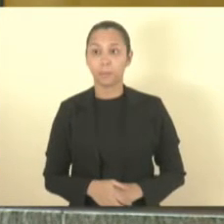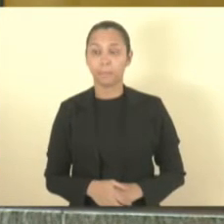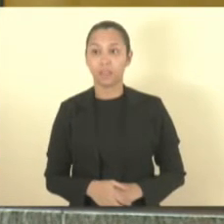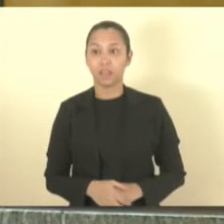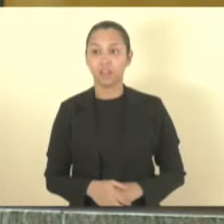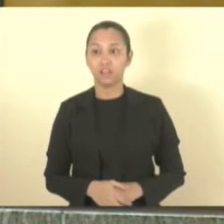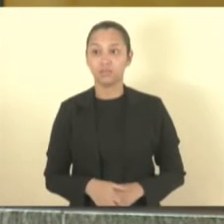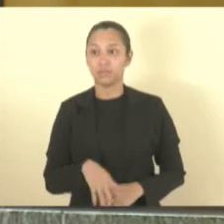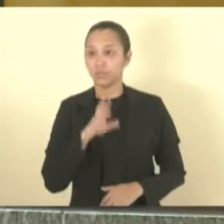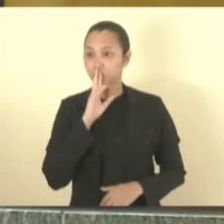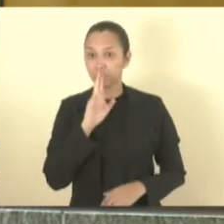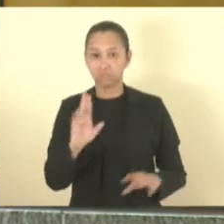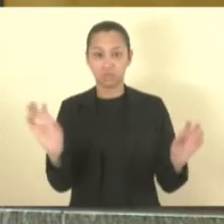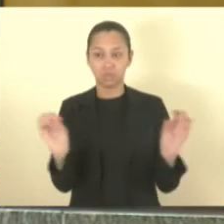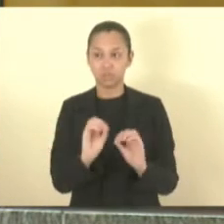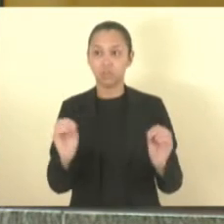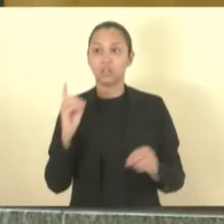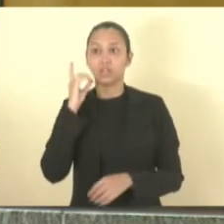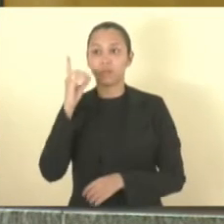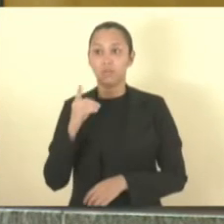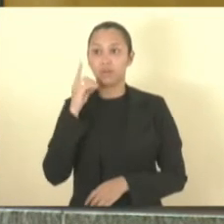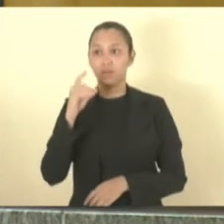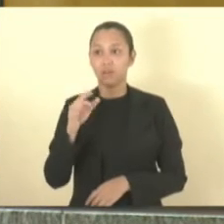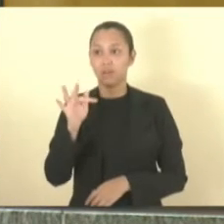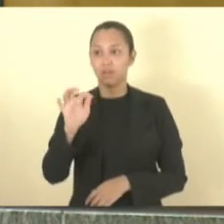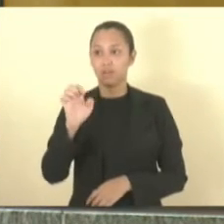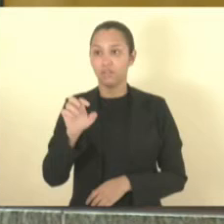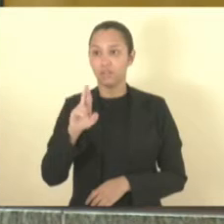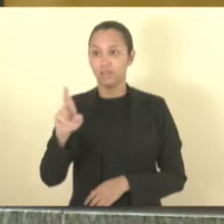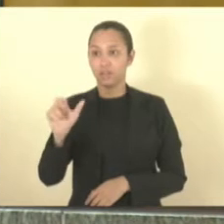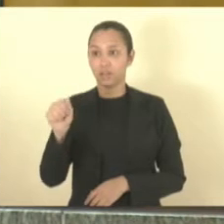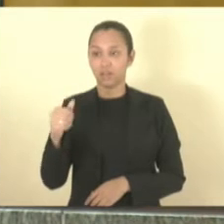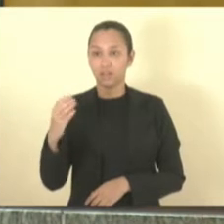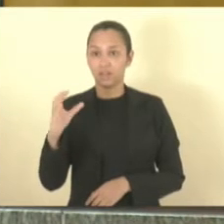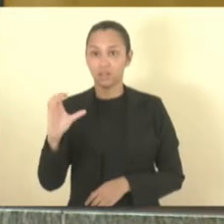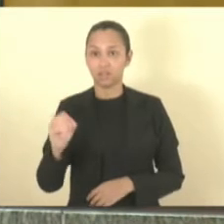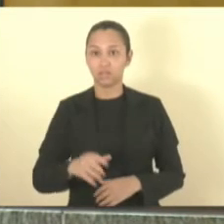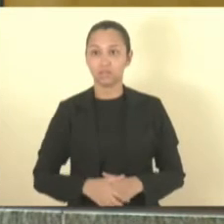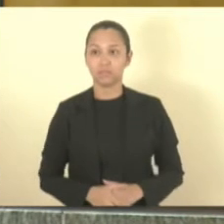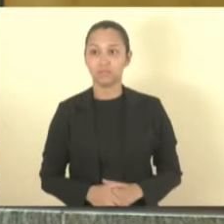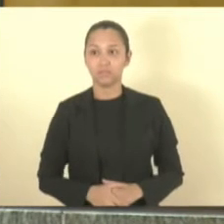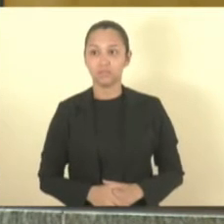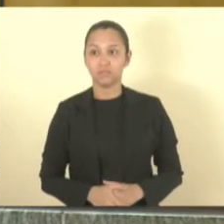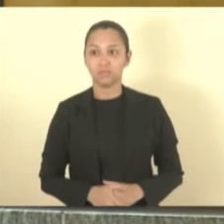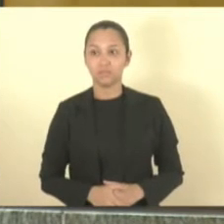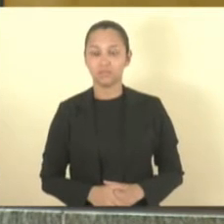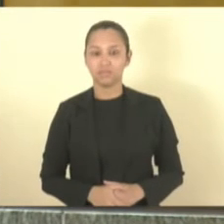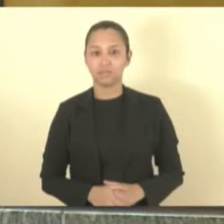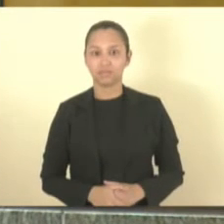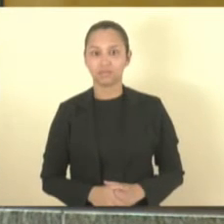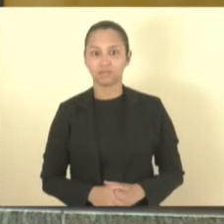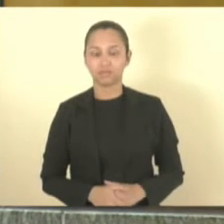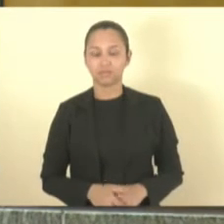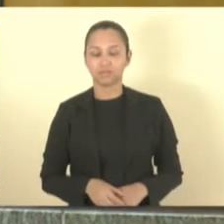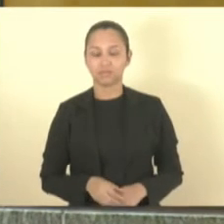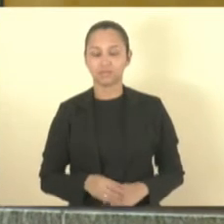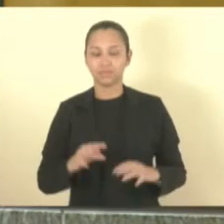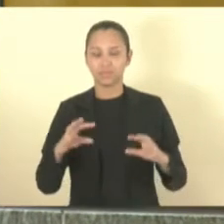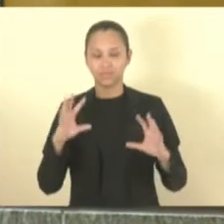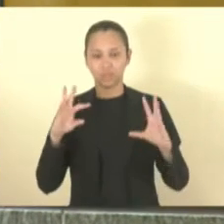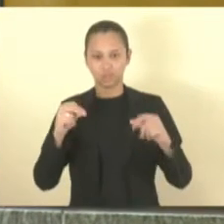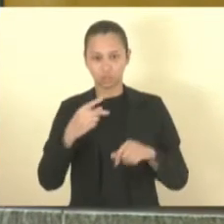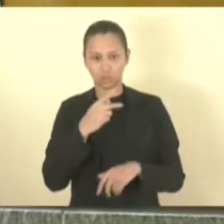Deputado Tiago Hoffman não respondendo, com a palavra o deputado Teodorico Ferraço. Senhor Presidente, senhores e senhores